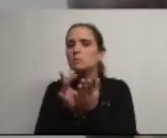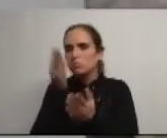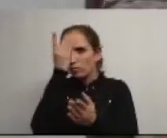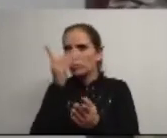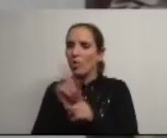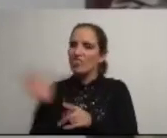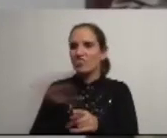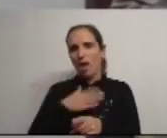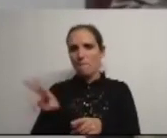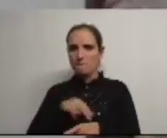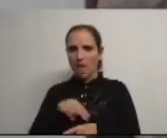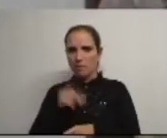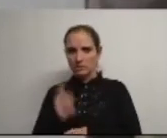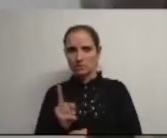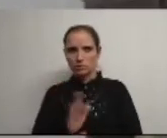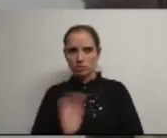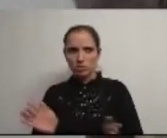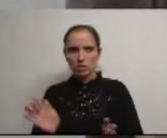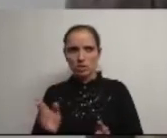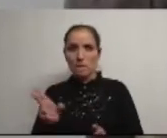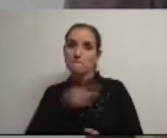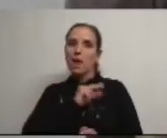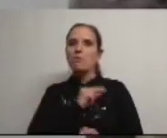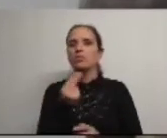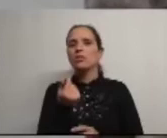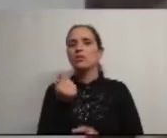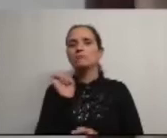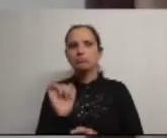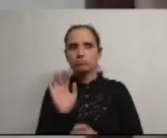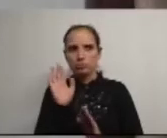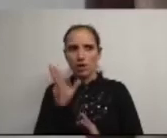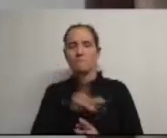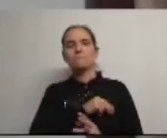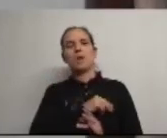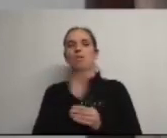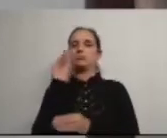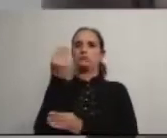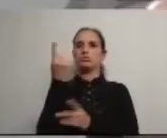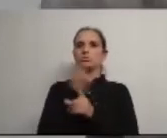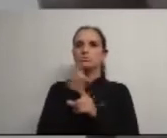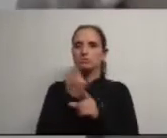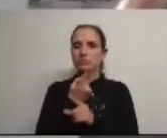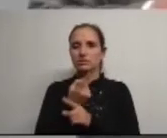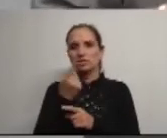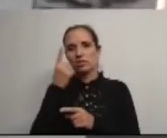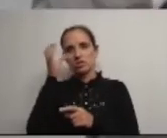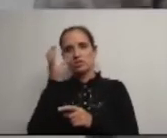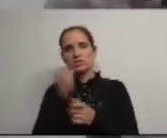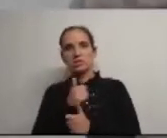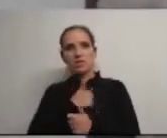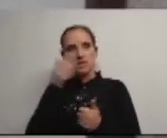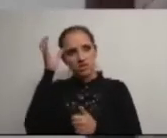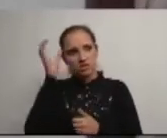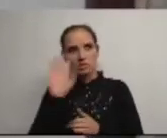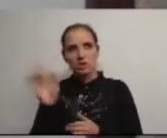ter prémios com isso prémios monetários não estou a falar dos prémios das smart cities e companhias estou a